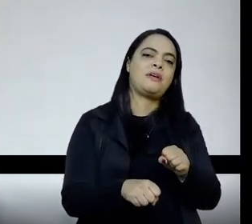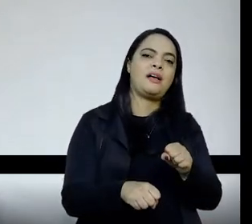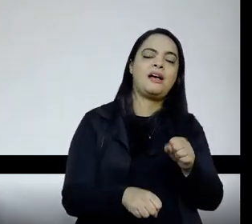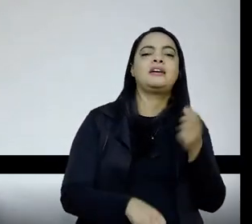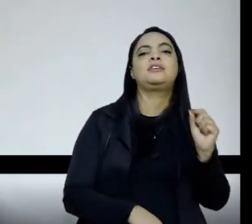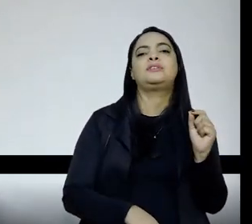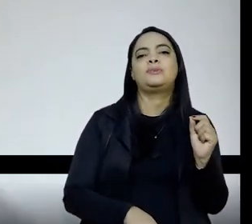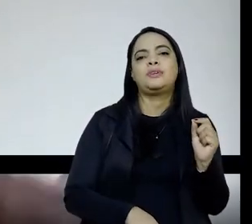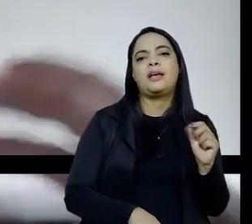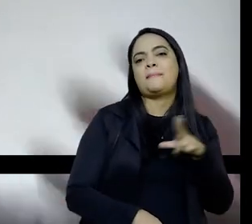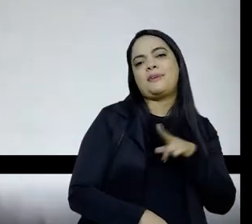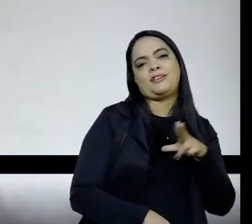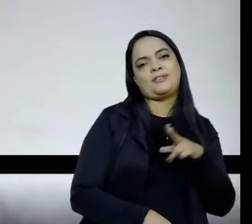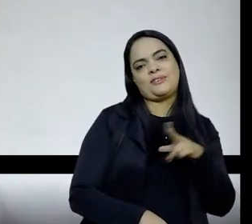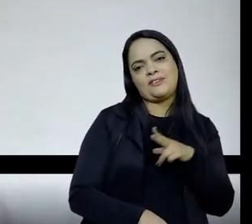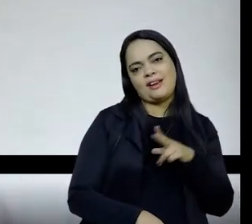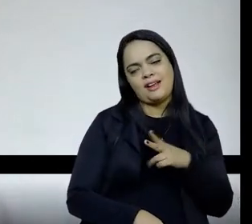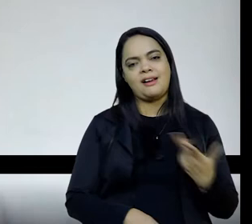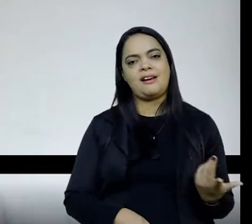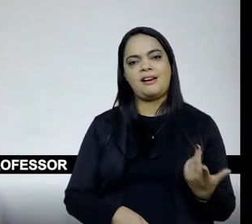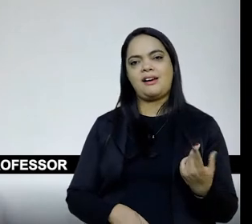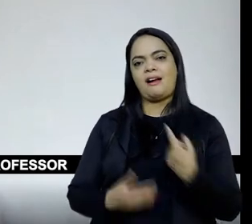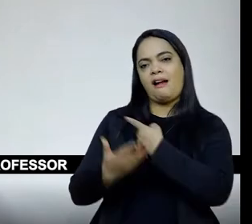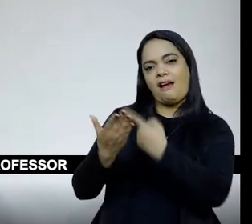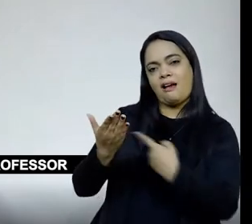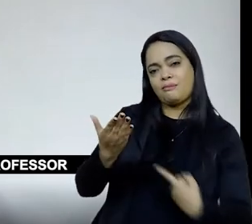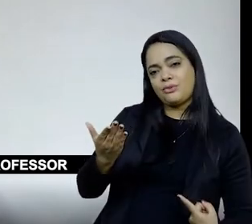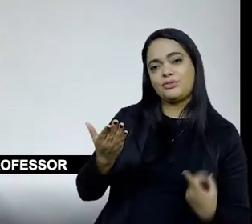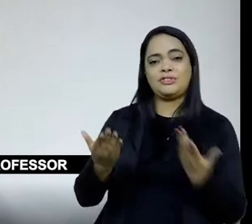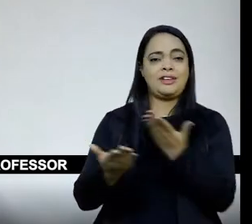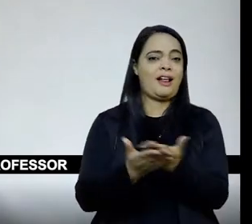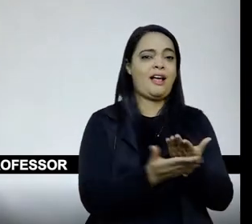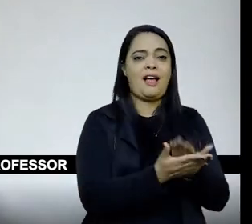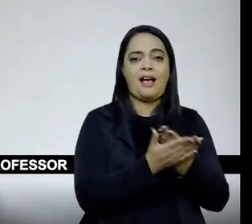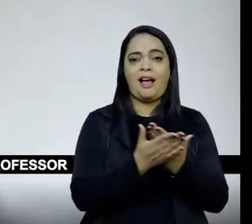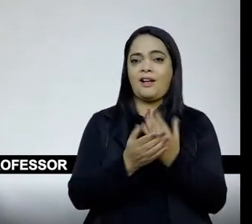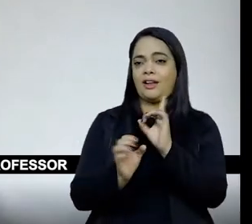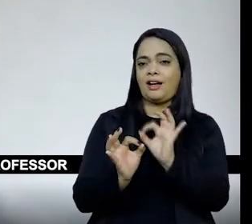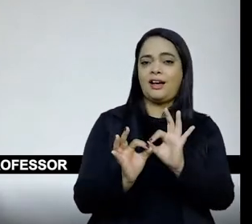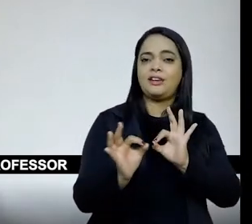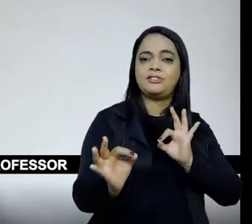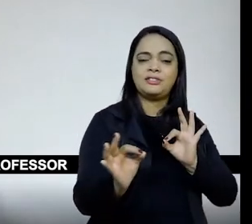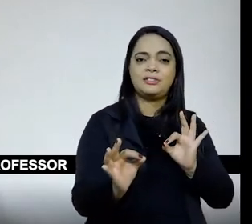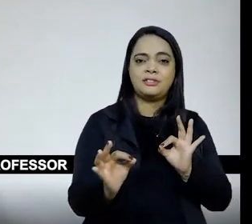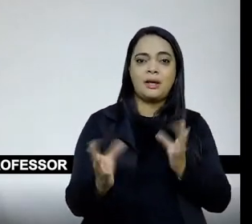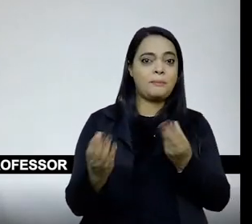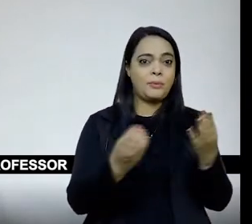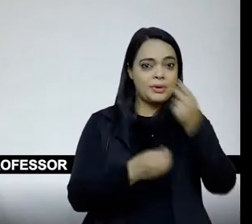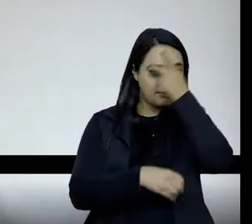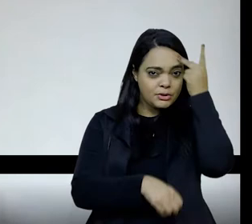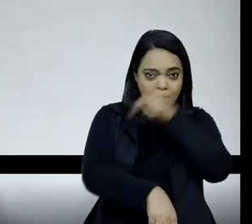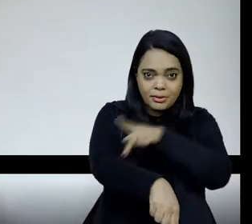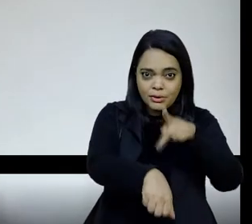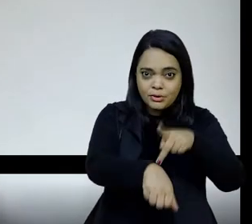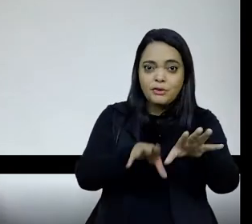de apostilas, por meio de aulas que, conheço gente que formou em pedagogia sem nunca ter visto uma professora ou um professor